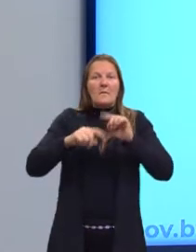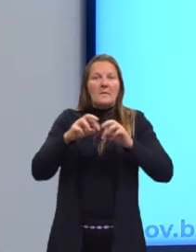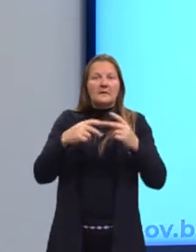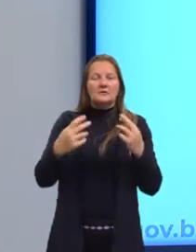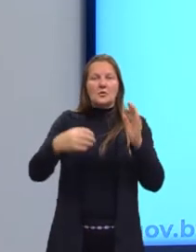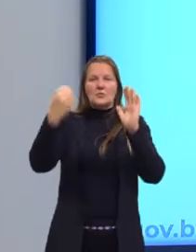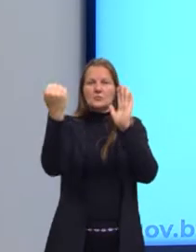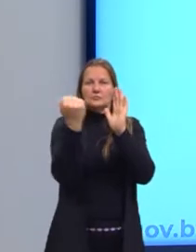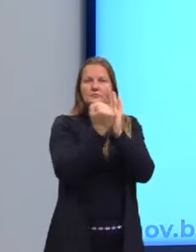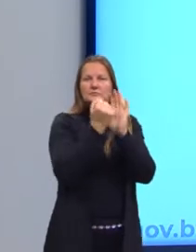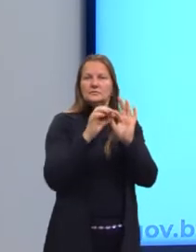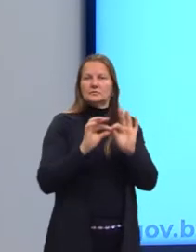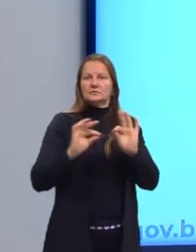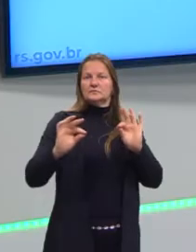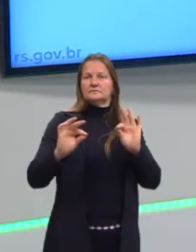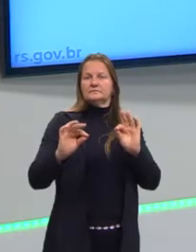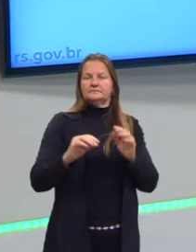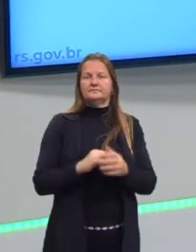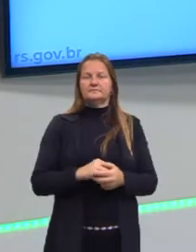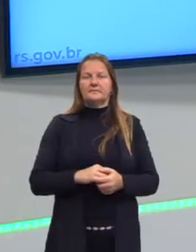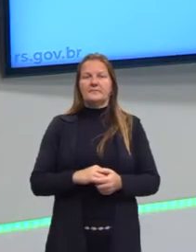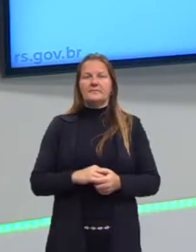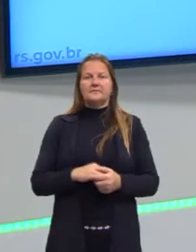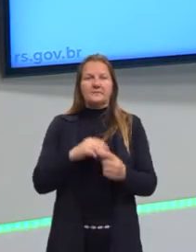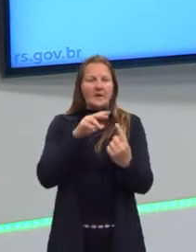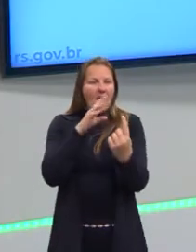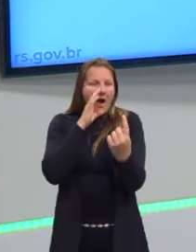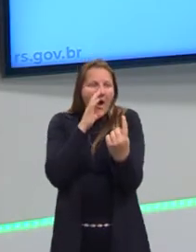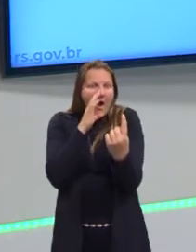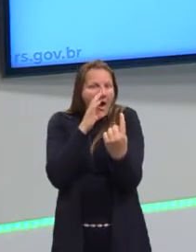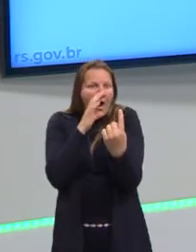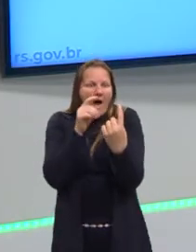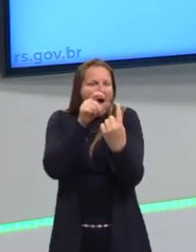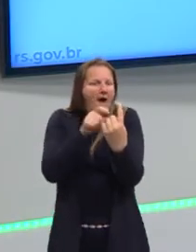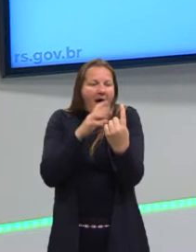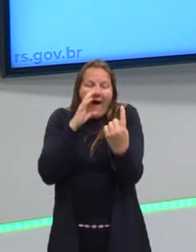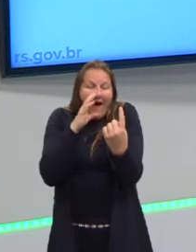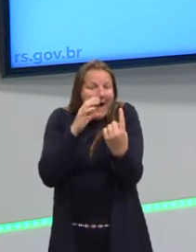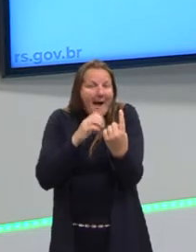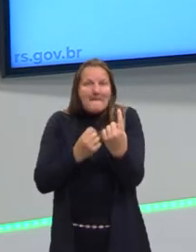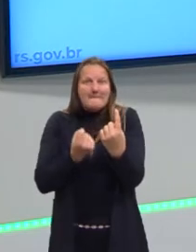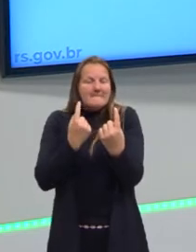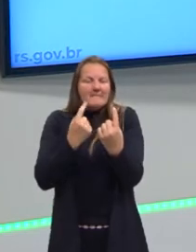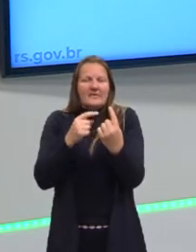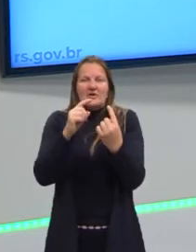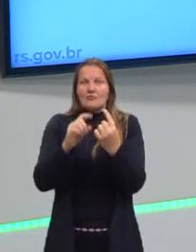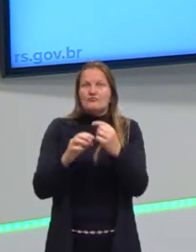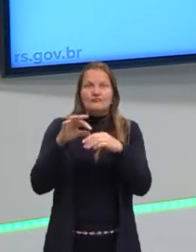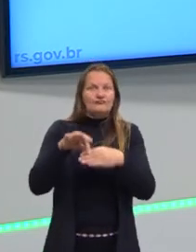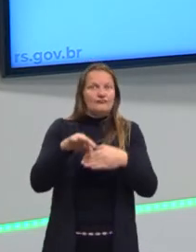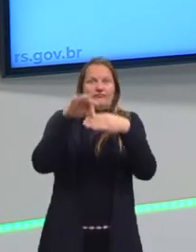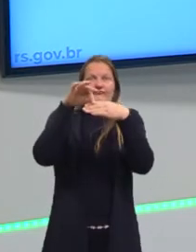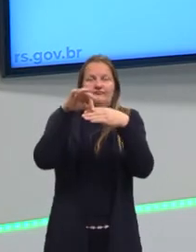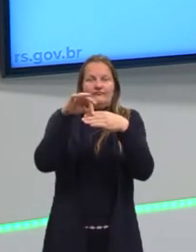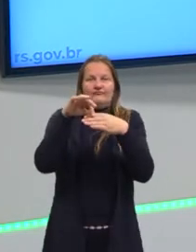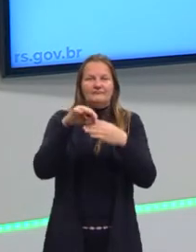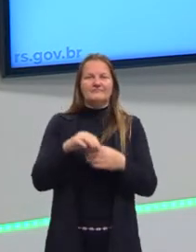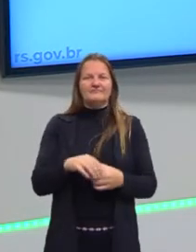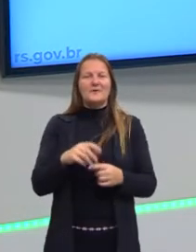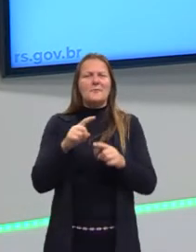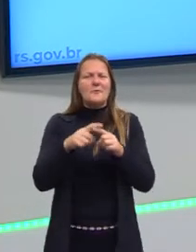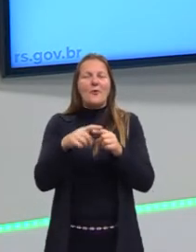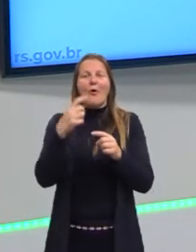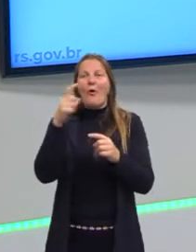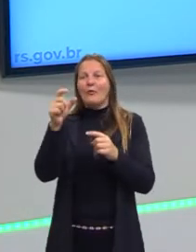singular, que tem esse fetiche, eu me distingo da coletividade. Então, vem muito do que